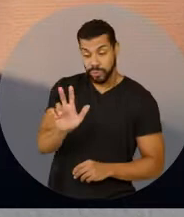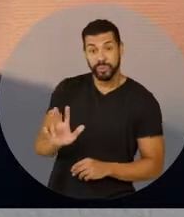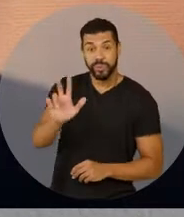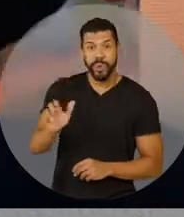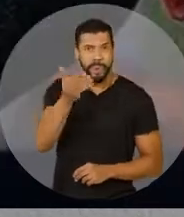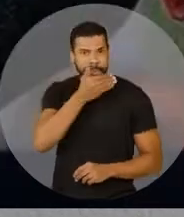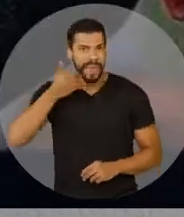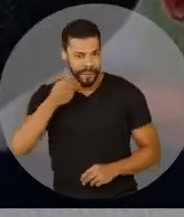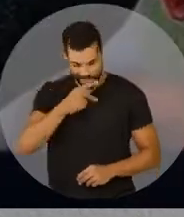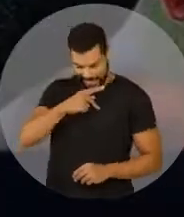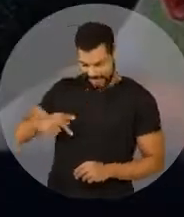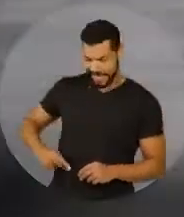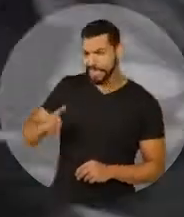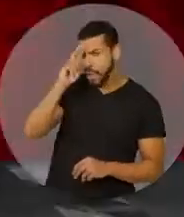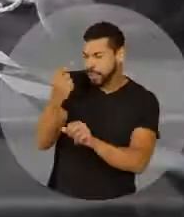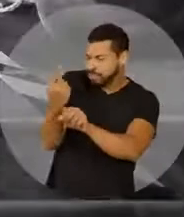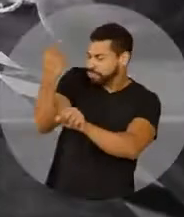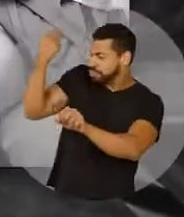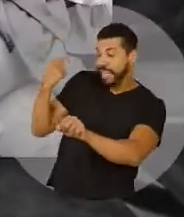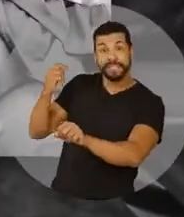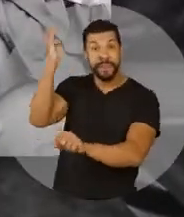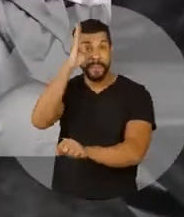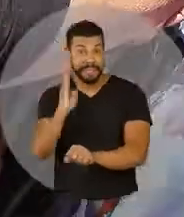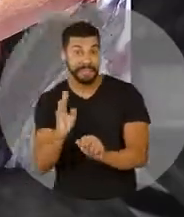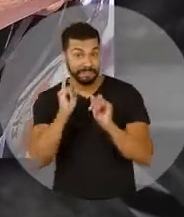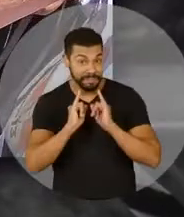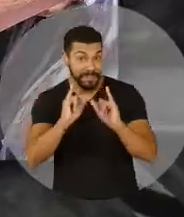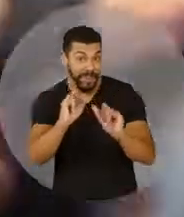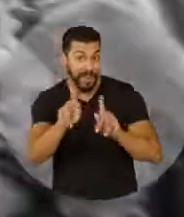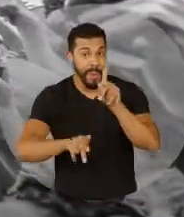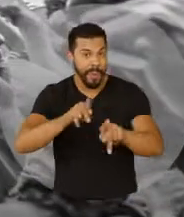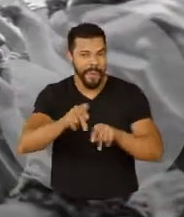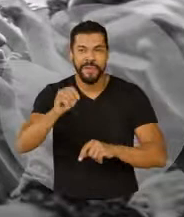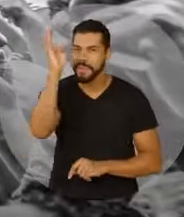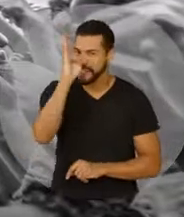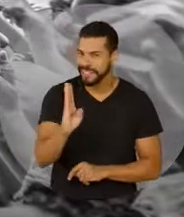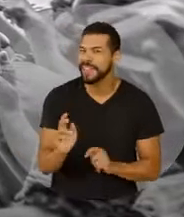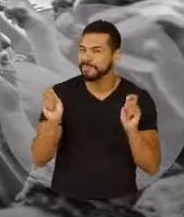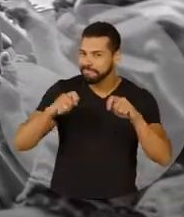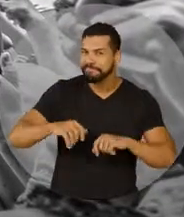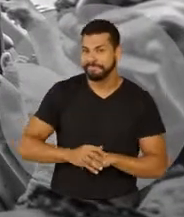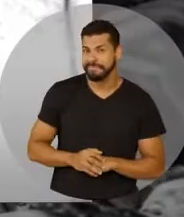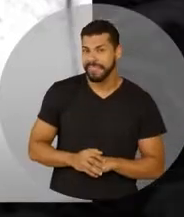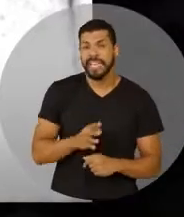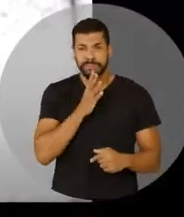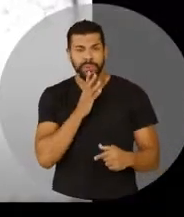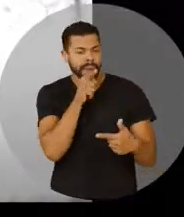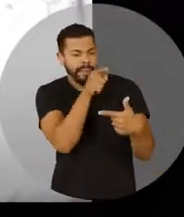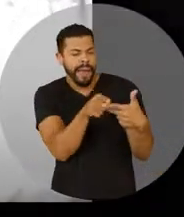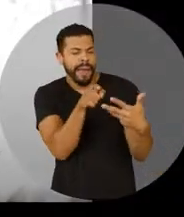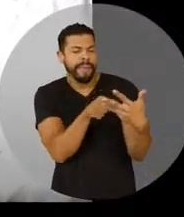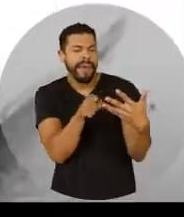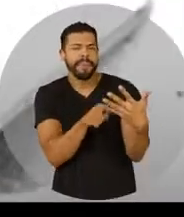Lula é considerado o maior presidente da história do Brasil. E quem diz isso é o próprio povo brasileiro. Lula conhece